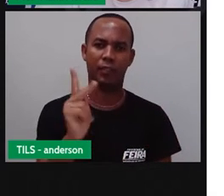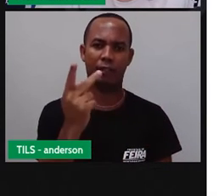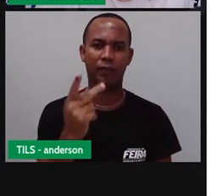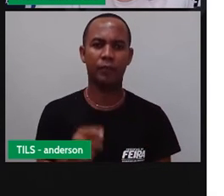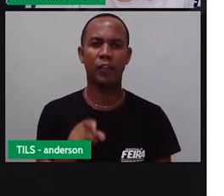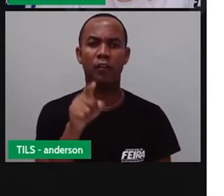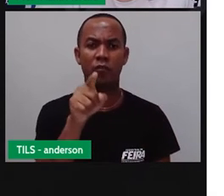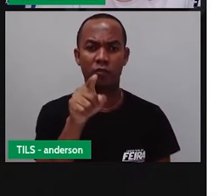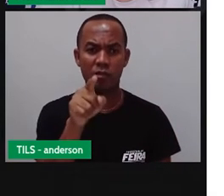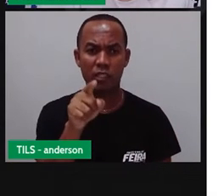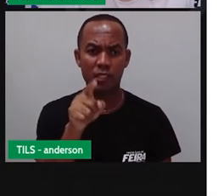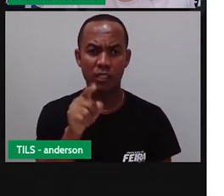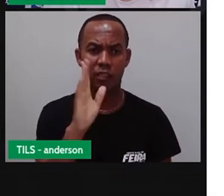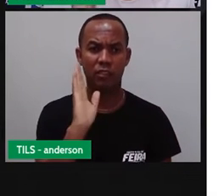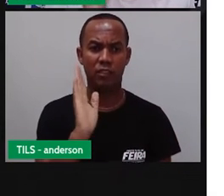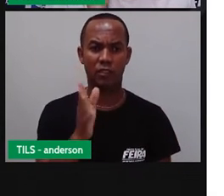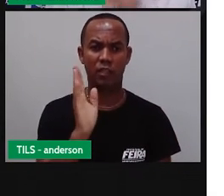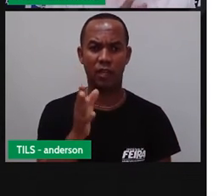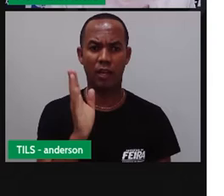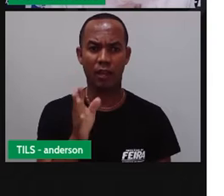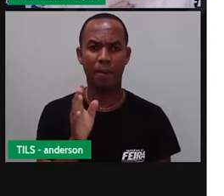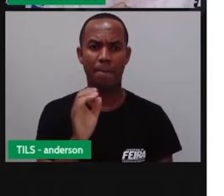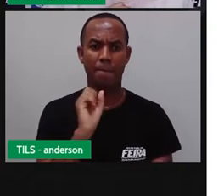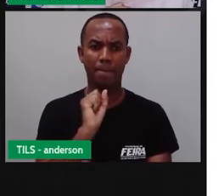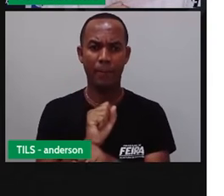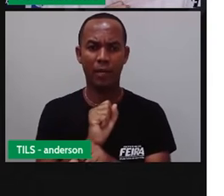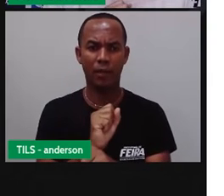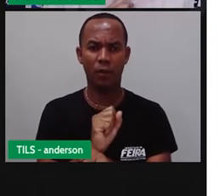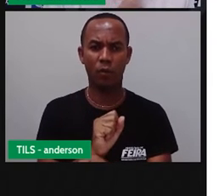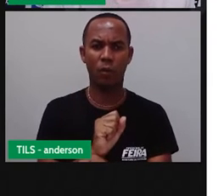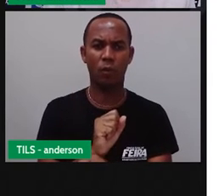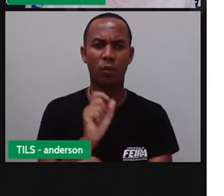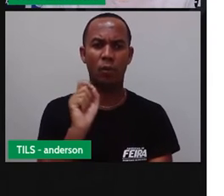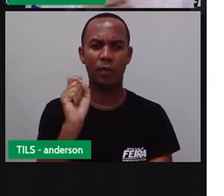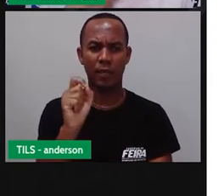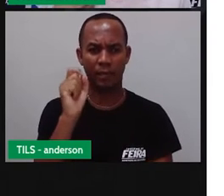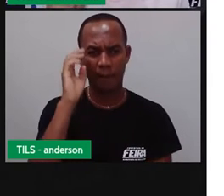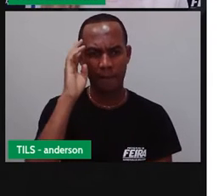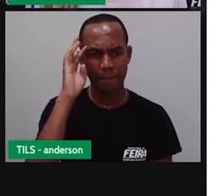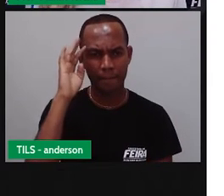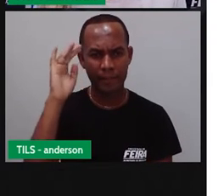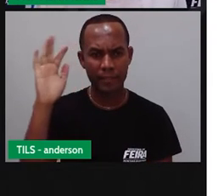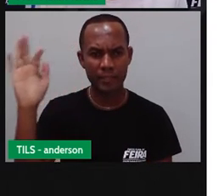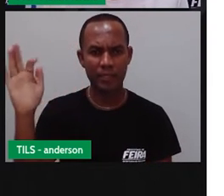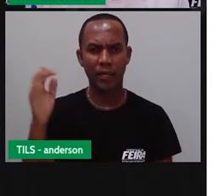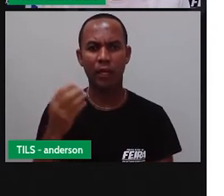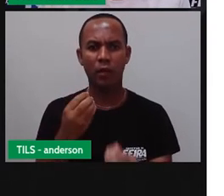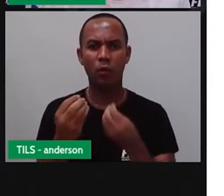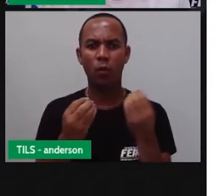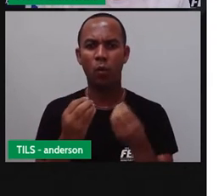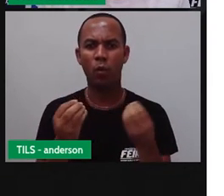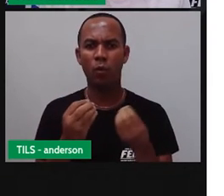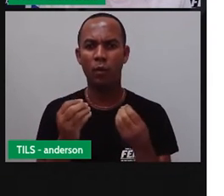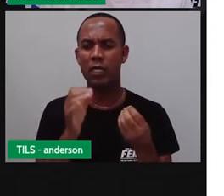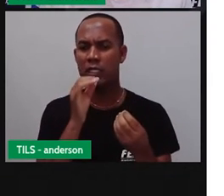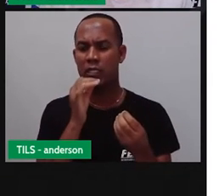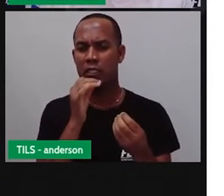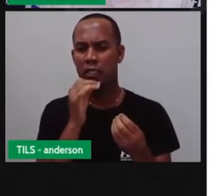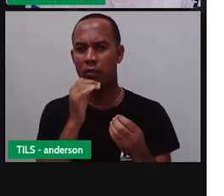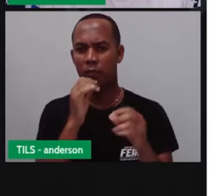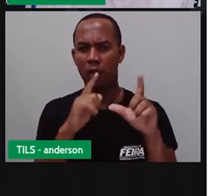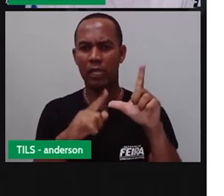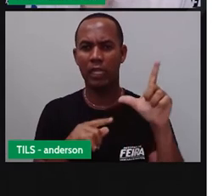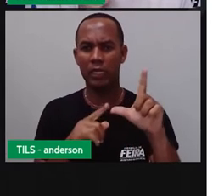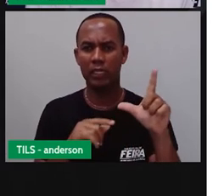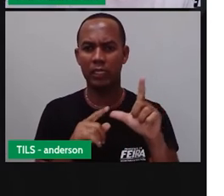alguma vez já parou, gente, para refletir sobre as características referentes à letra